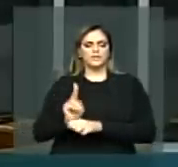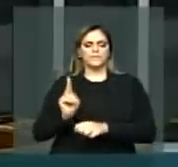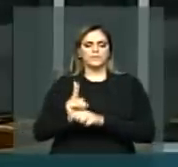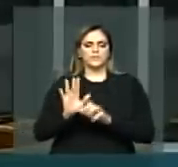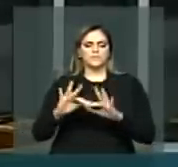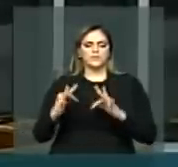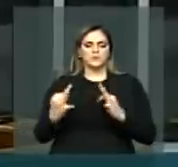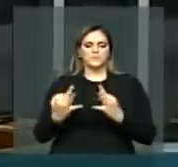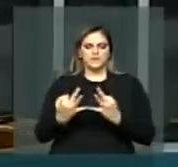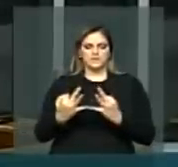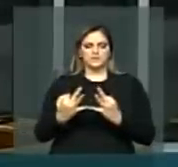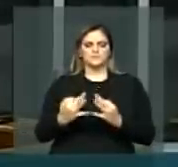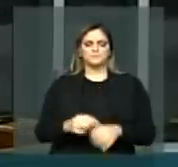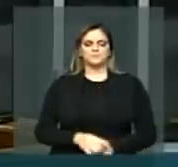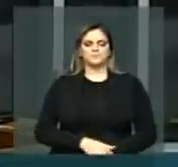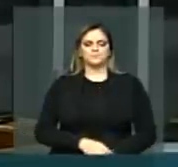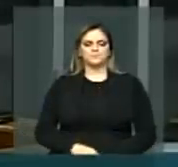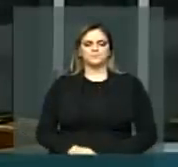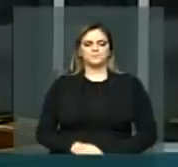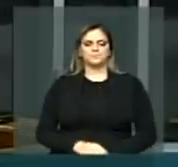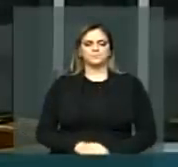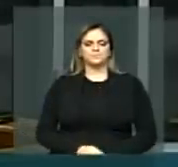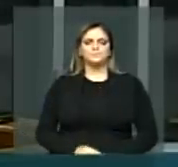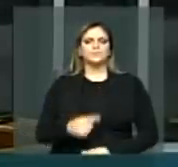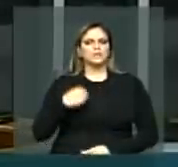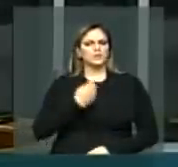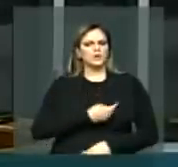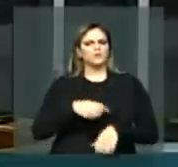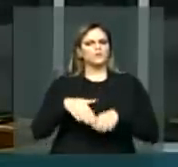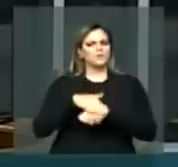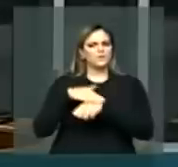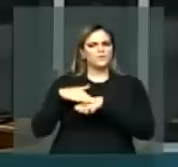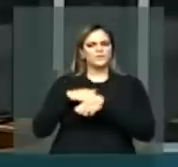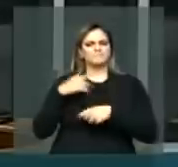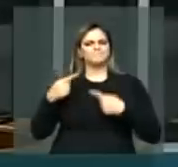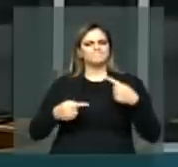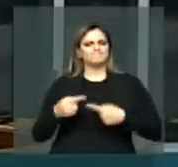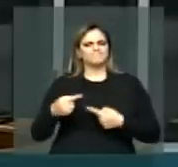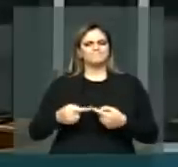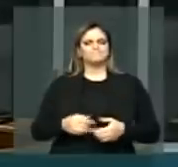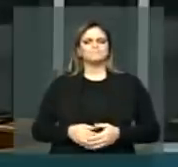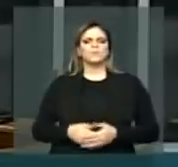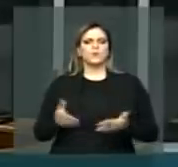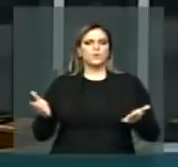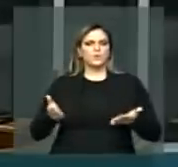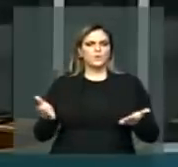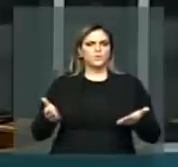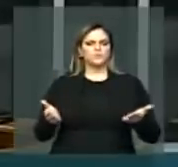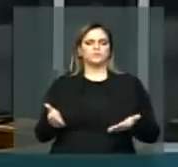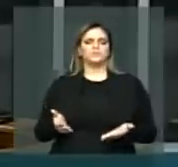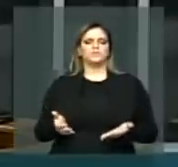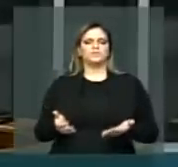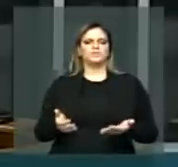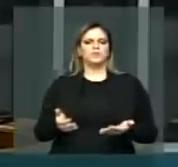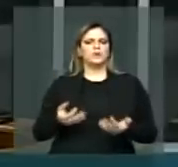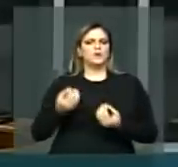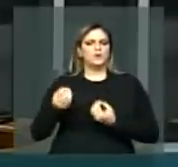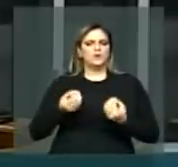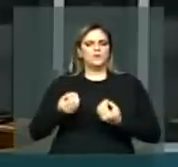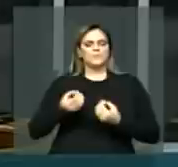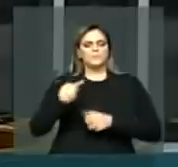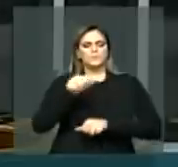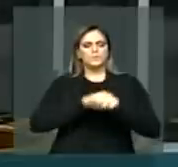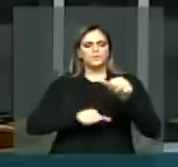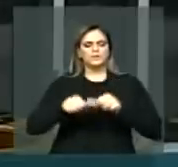da família e nós temos discutido, deputado Exalci, no dia de hoje, a reforma